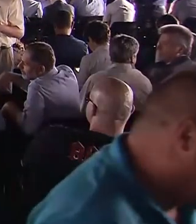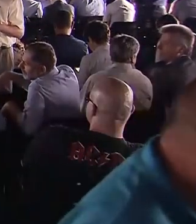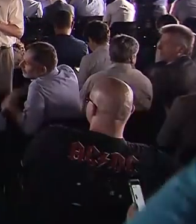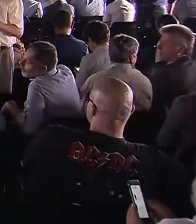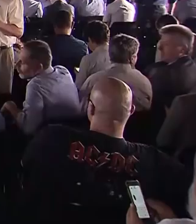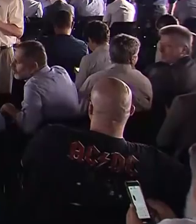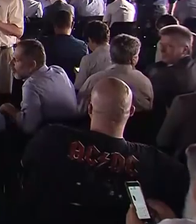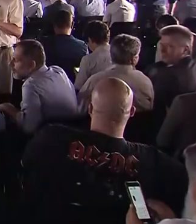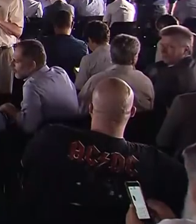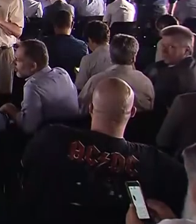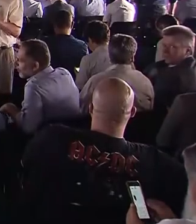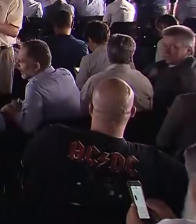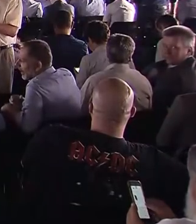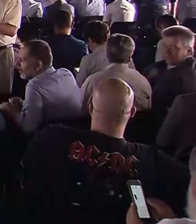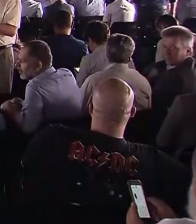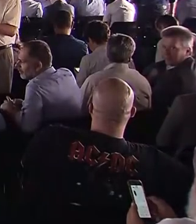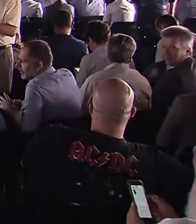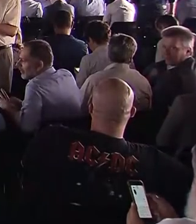Transcrição Negri